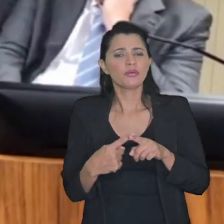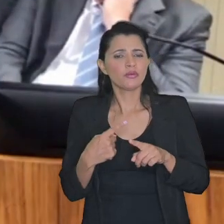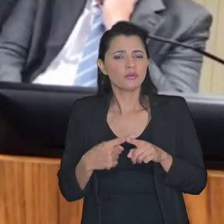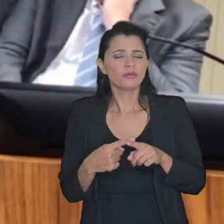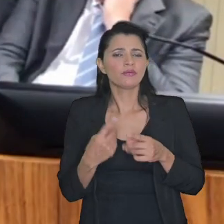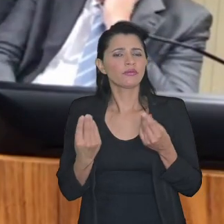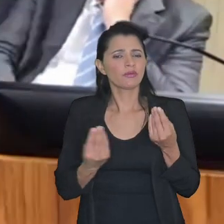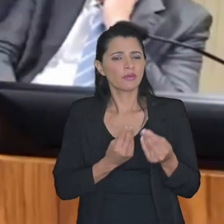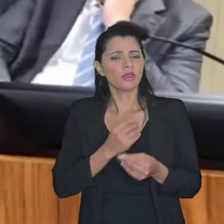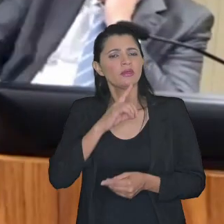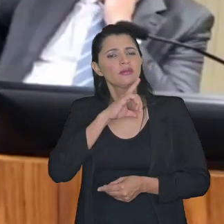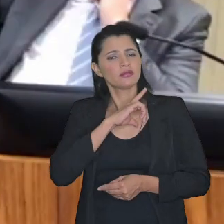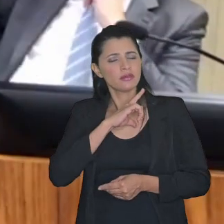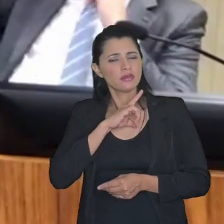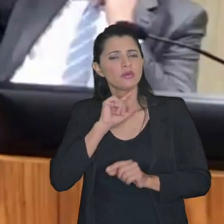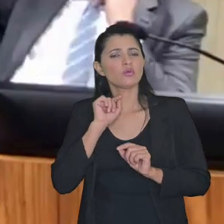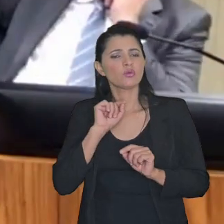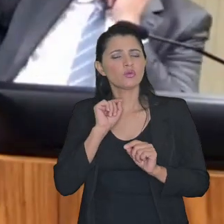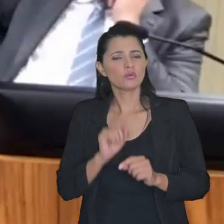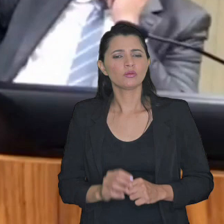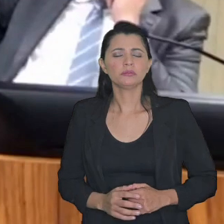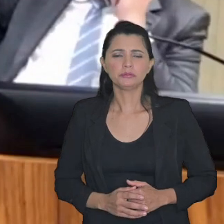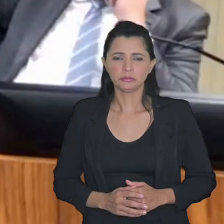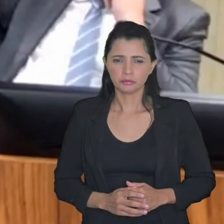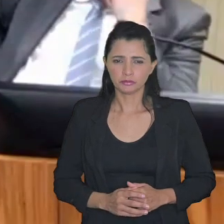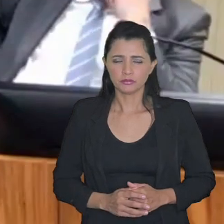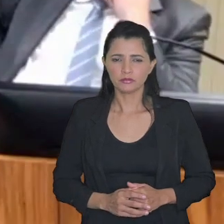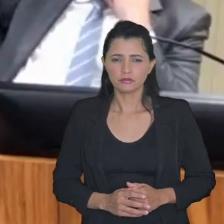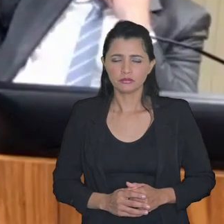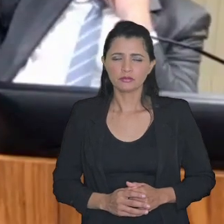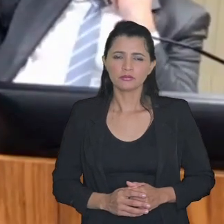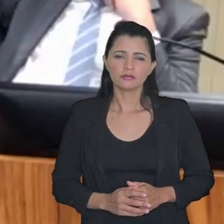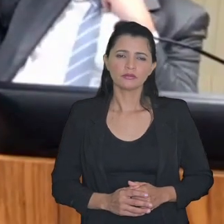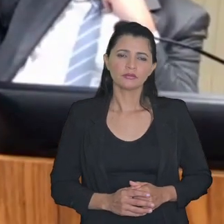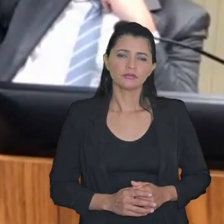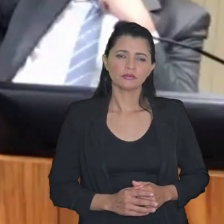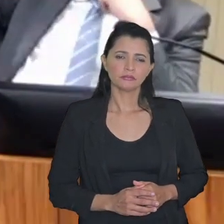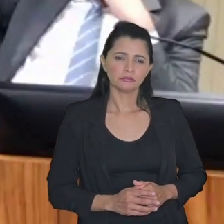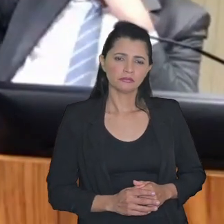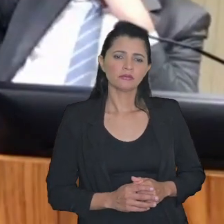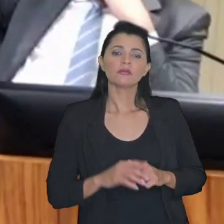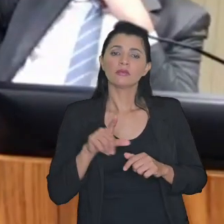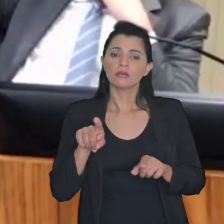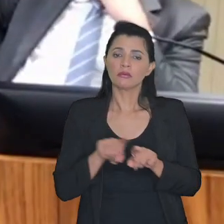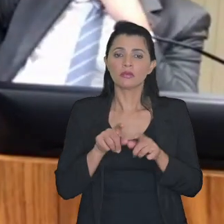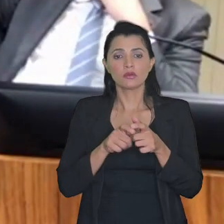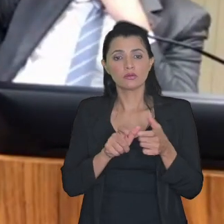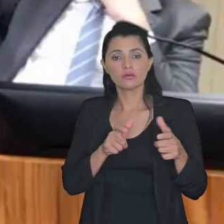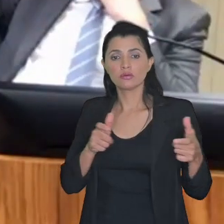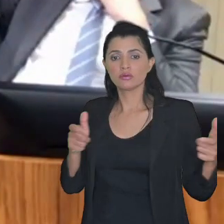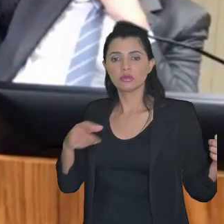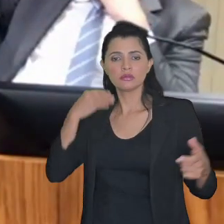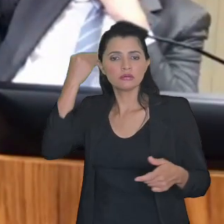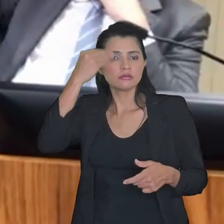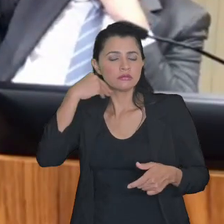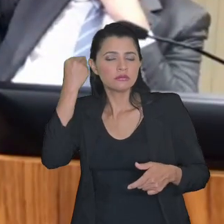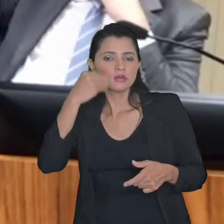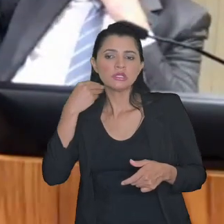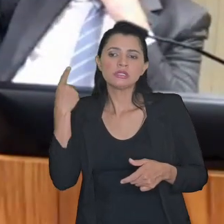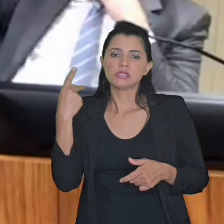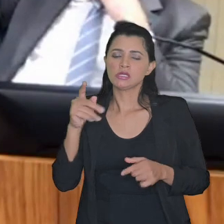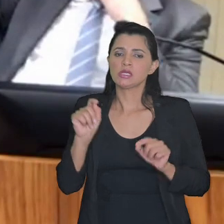figuras e há de expansão da experiência